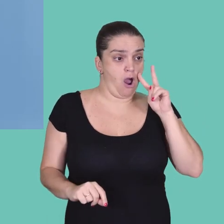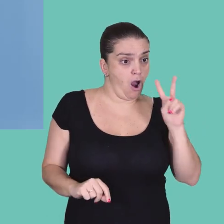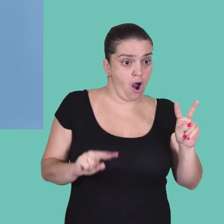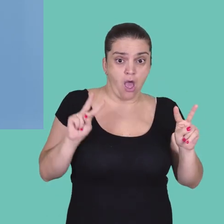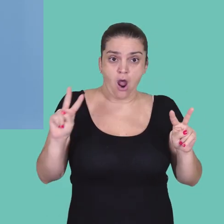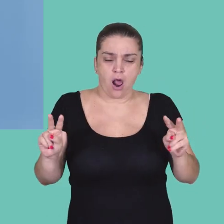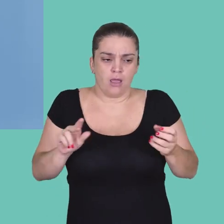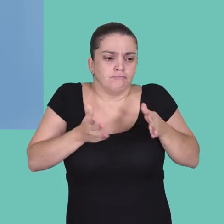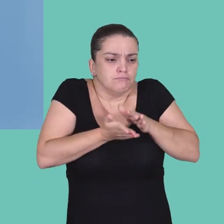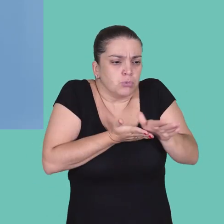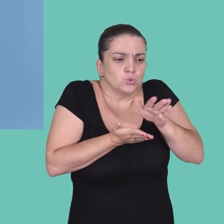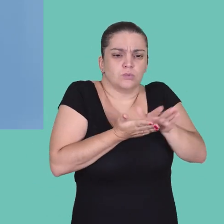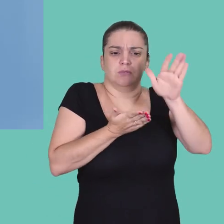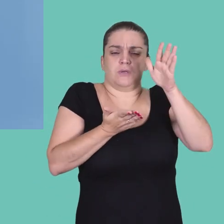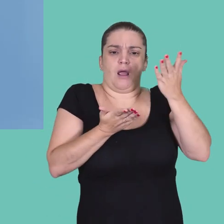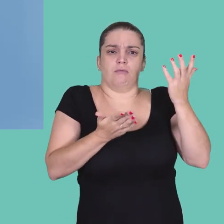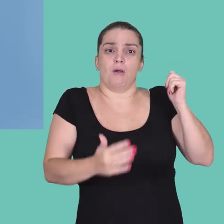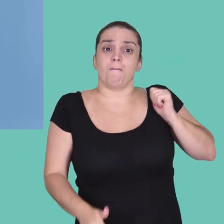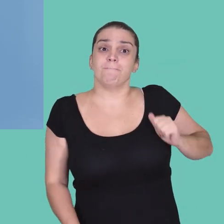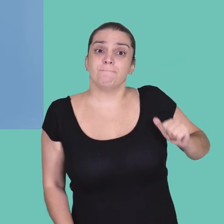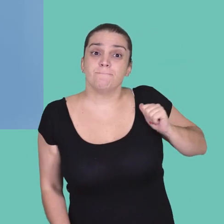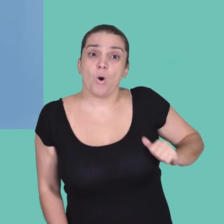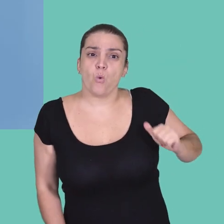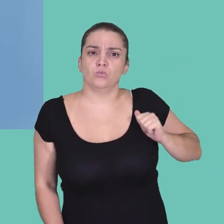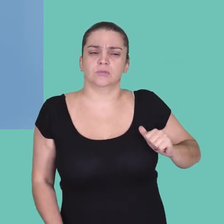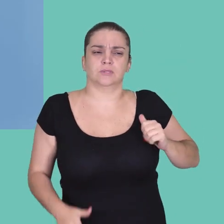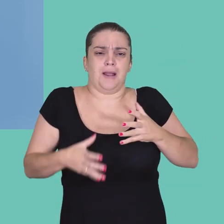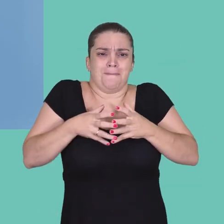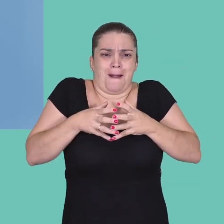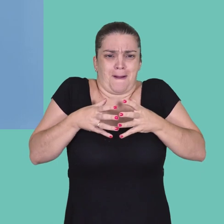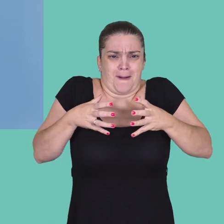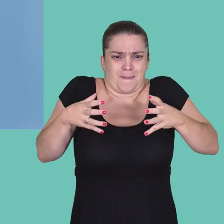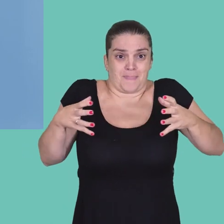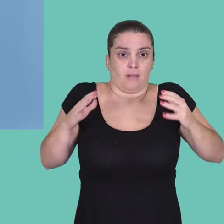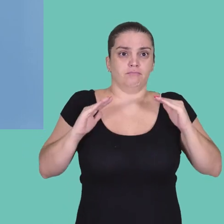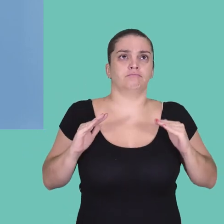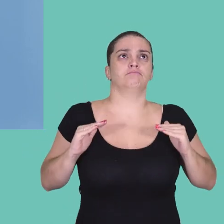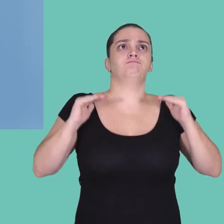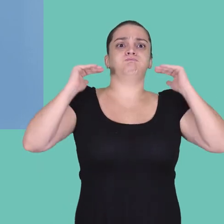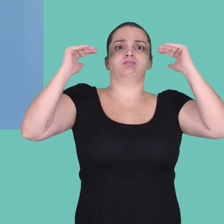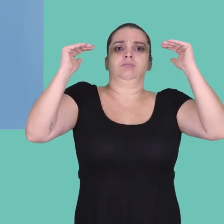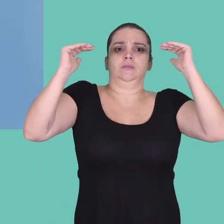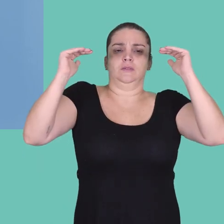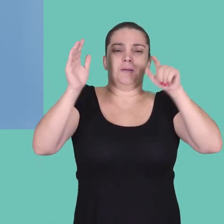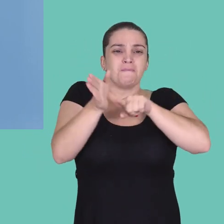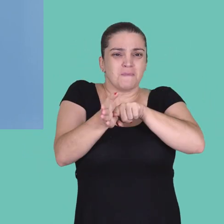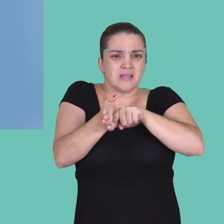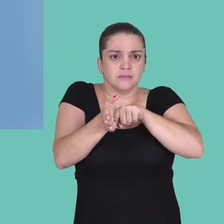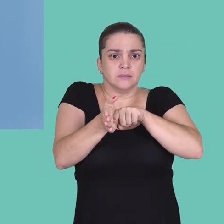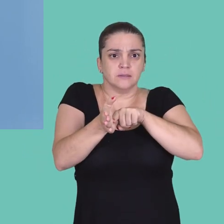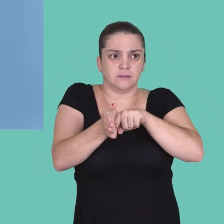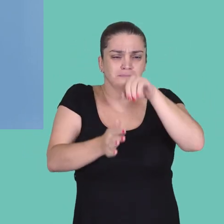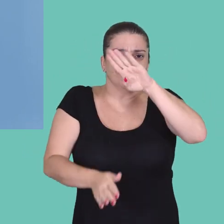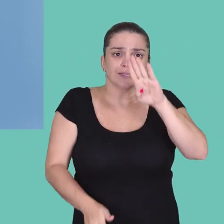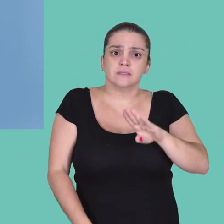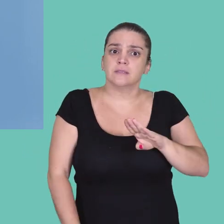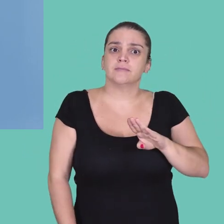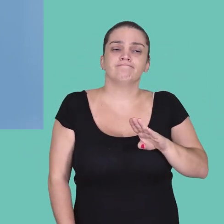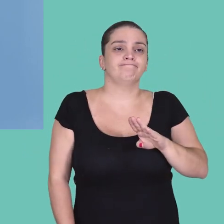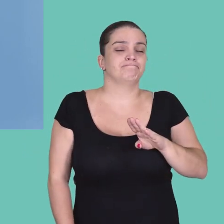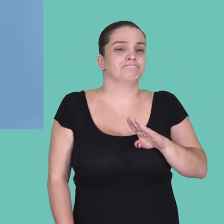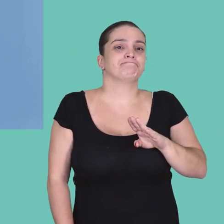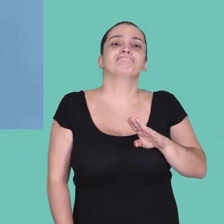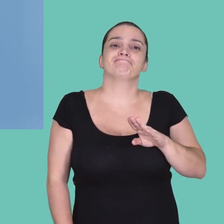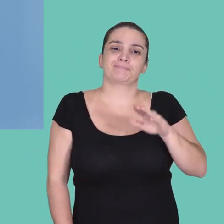observa nos níveis de produtividade de pesquisa, que são bolsas dadas pela elite dos pesquisadores brasileiros, a presença da